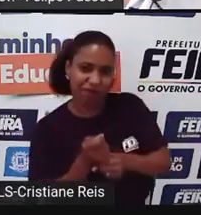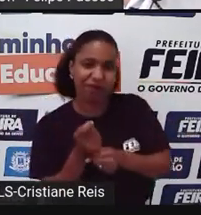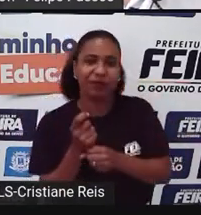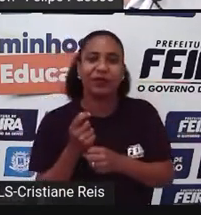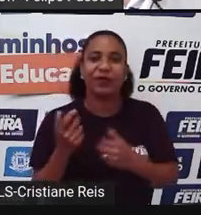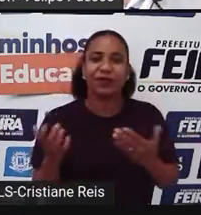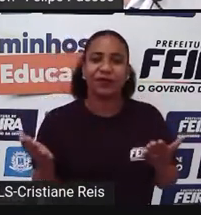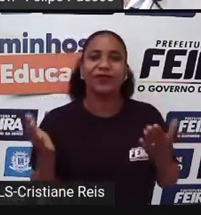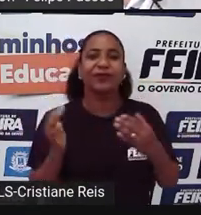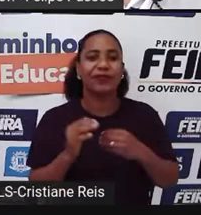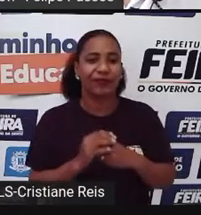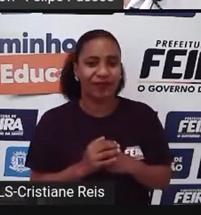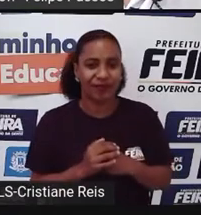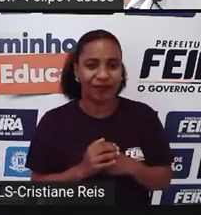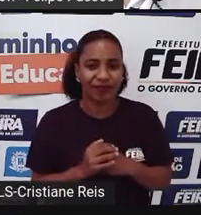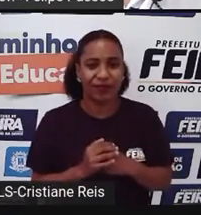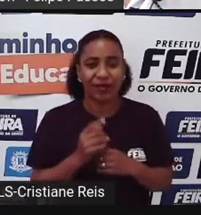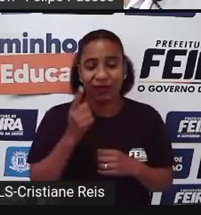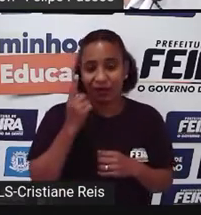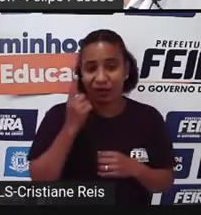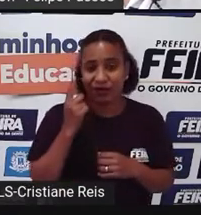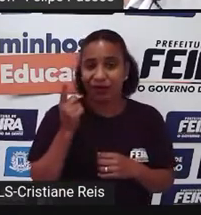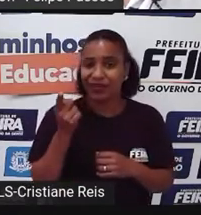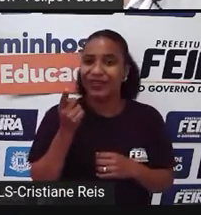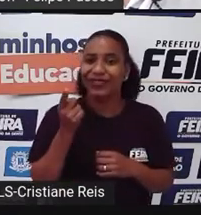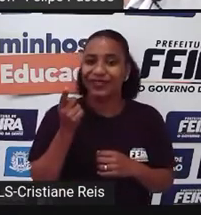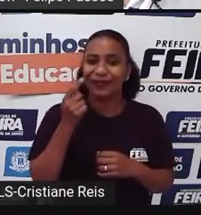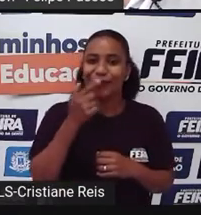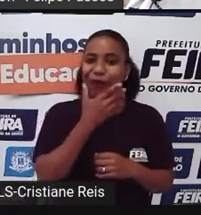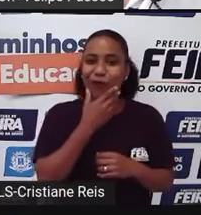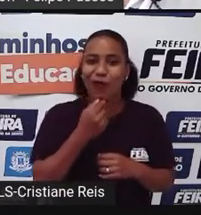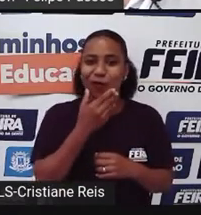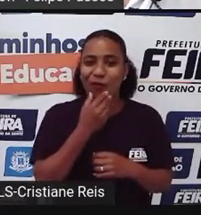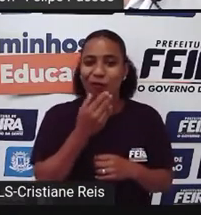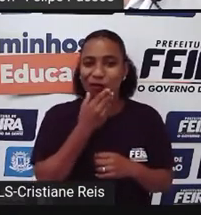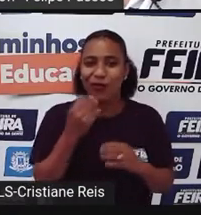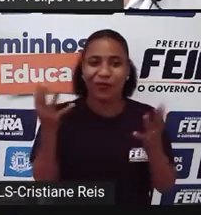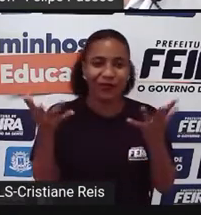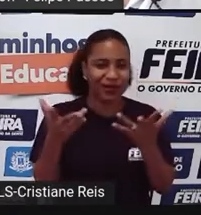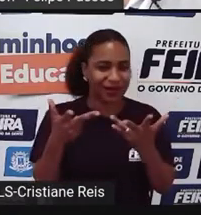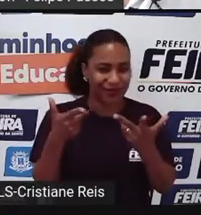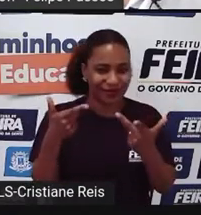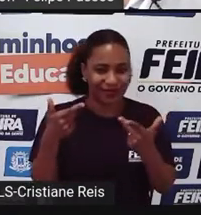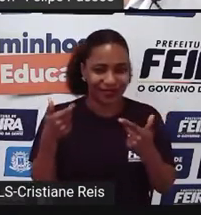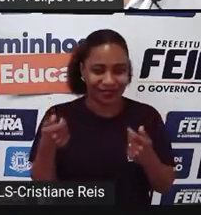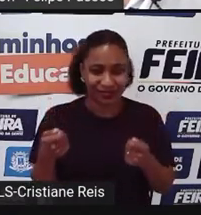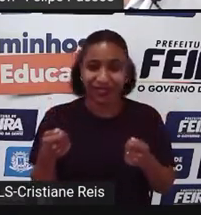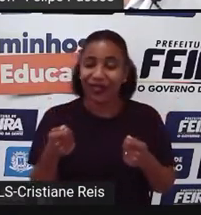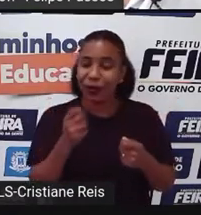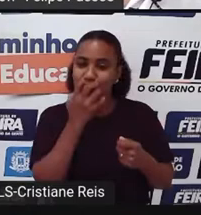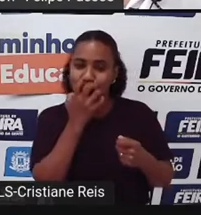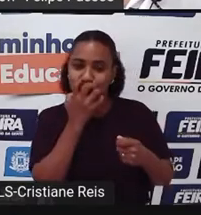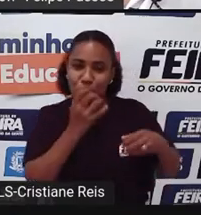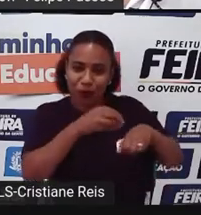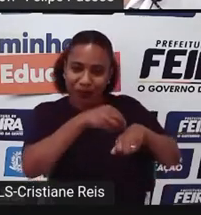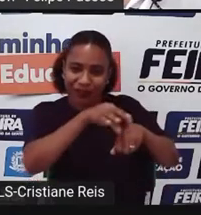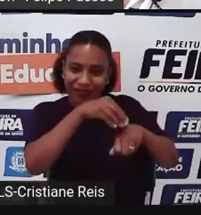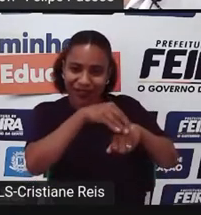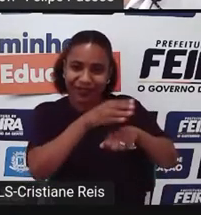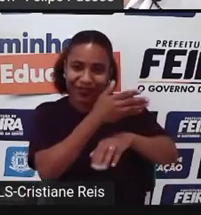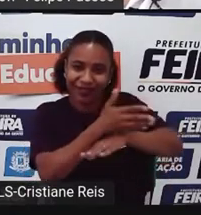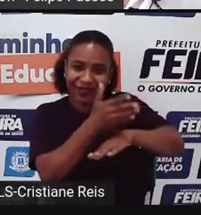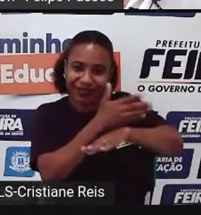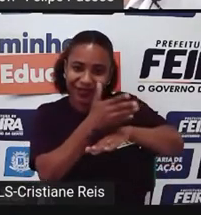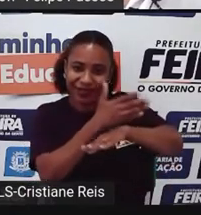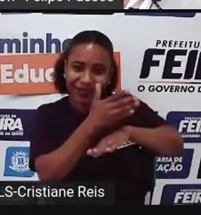Que é um adestrador Muito interessante Ele tem programa Inclusive na TV Com a Estopinha O Rossi Ele estudou na USP